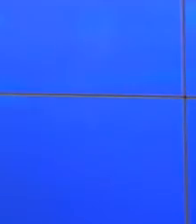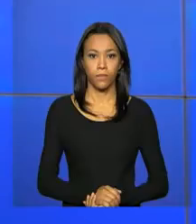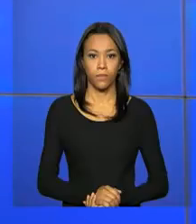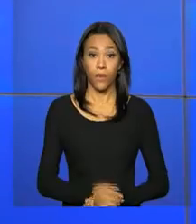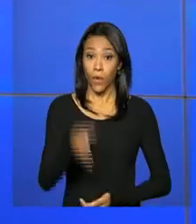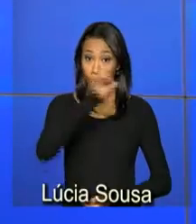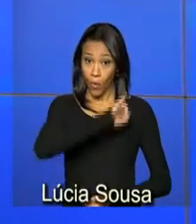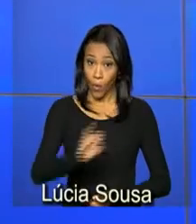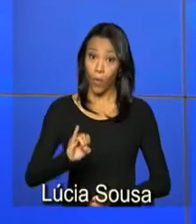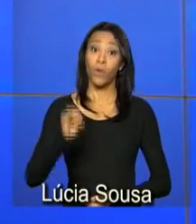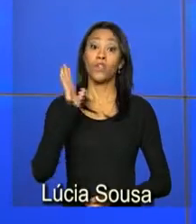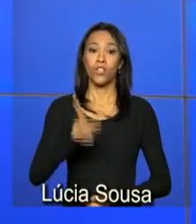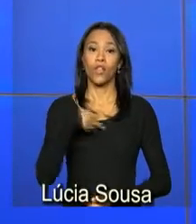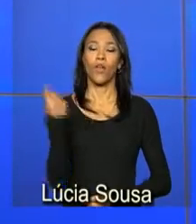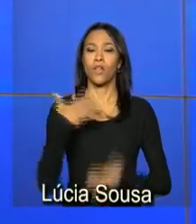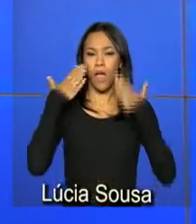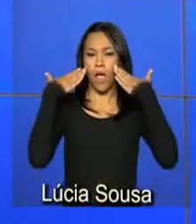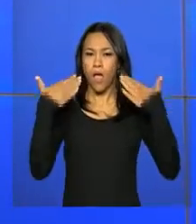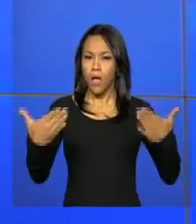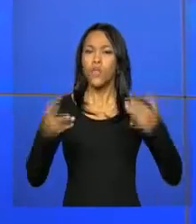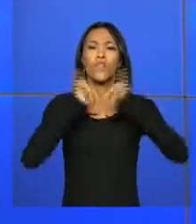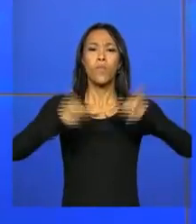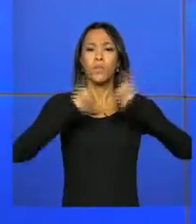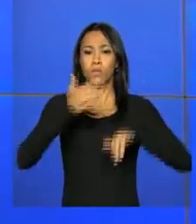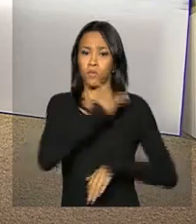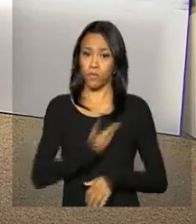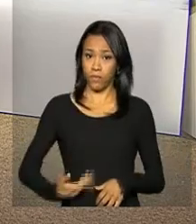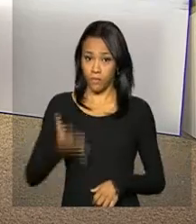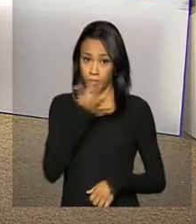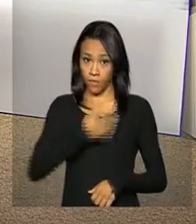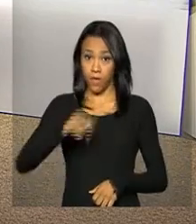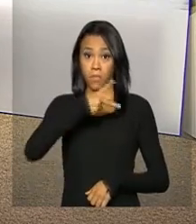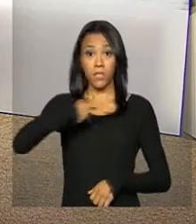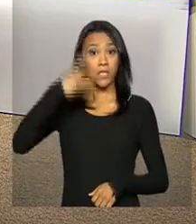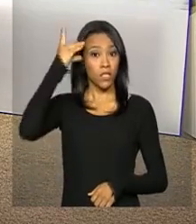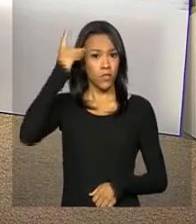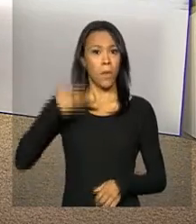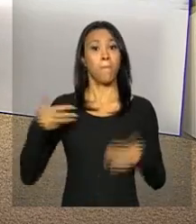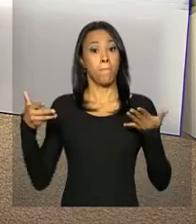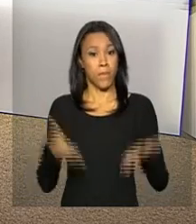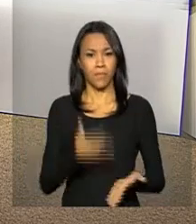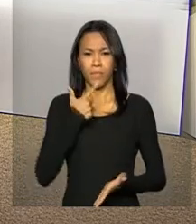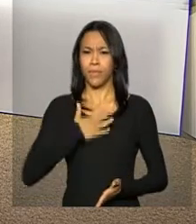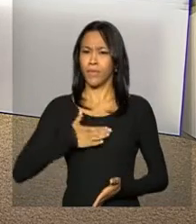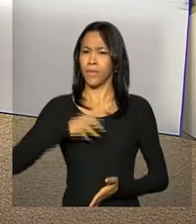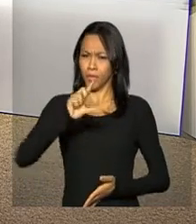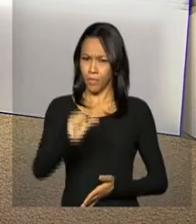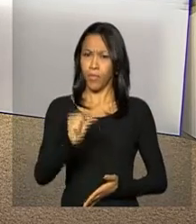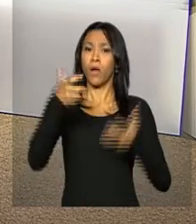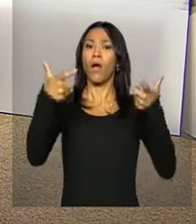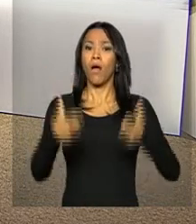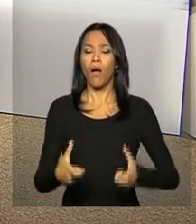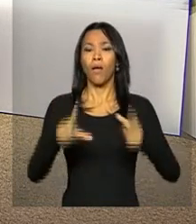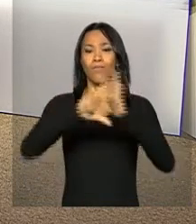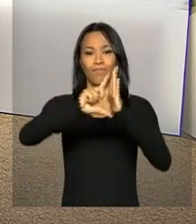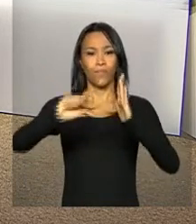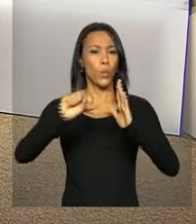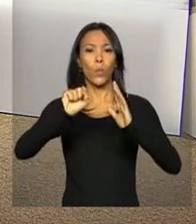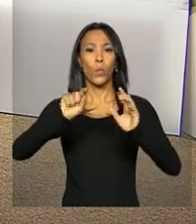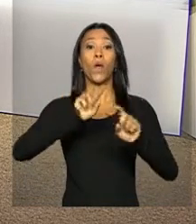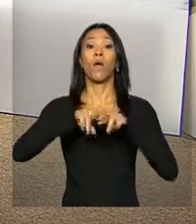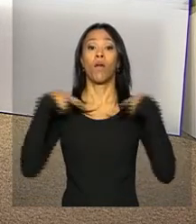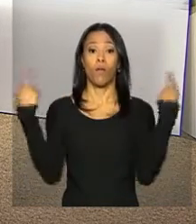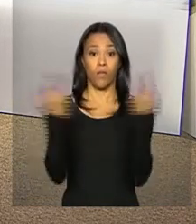Olá, estamos no ar com as notícias do governo federal. A presidenta Dilma Rousseff participa logo mais no Palácio do Planalto de cerimônia de